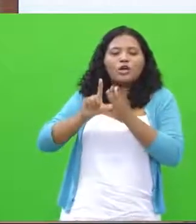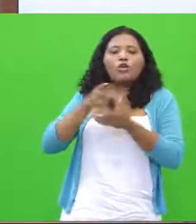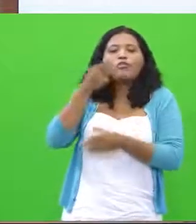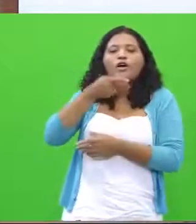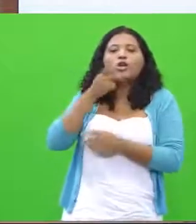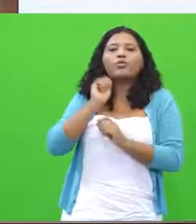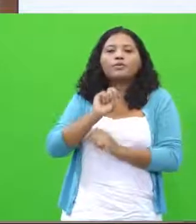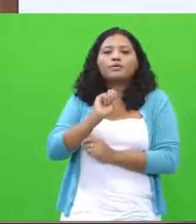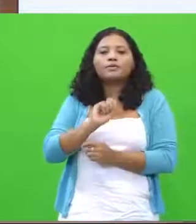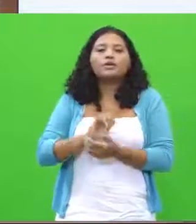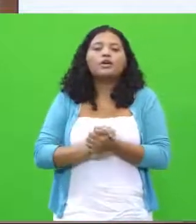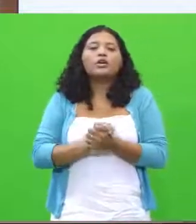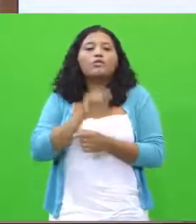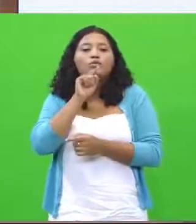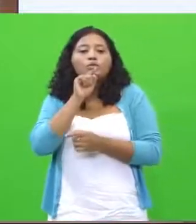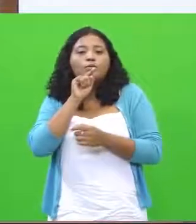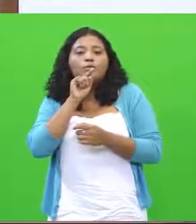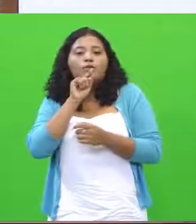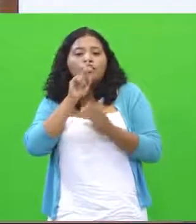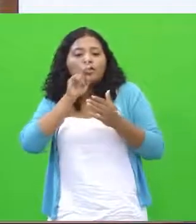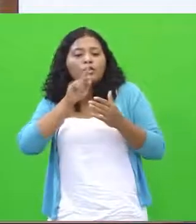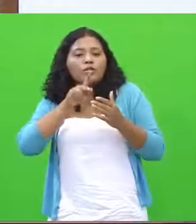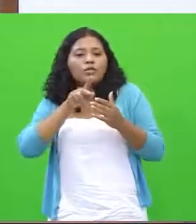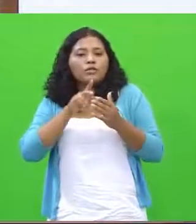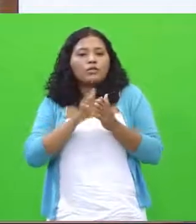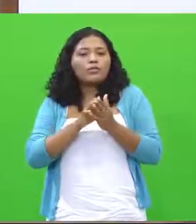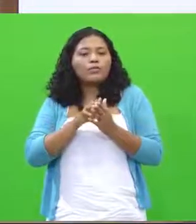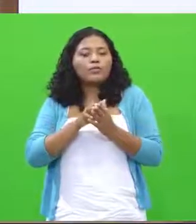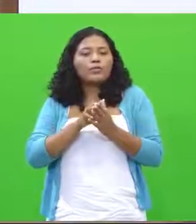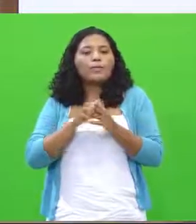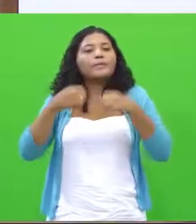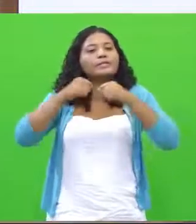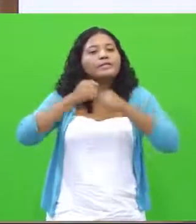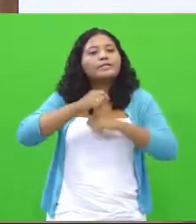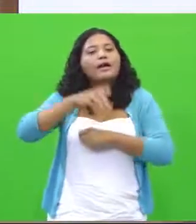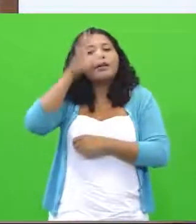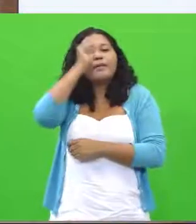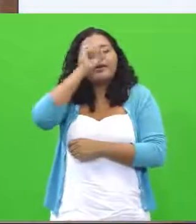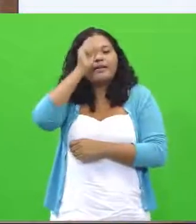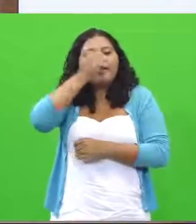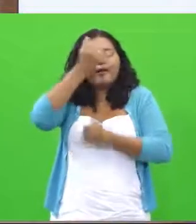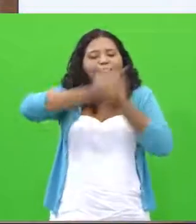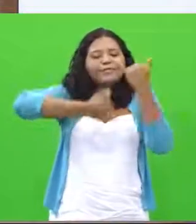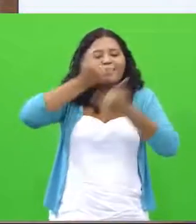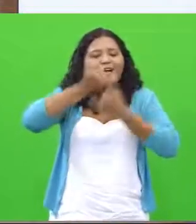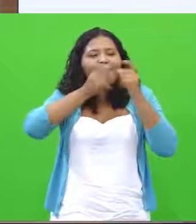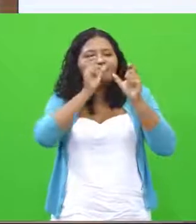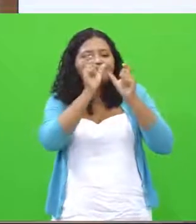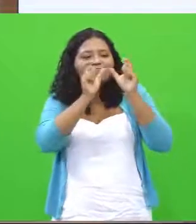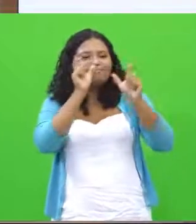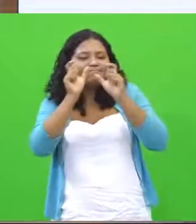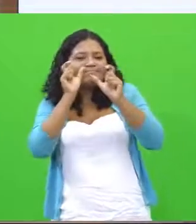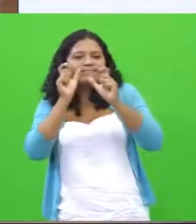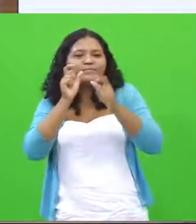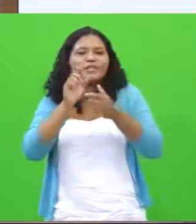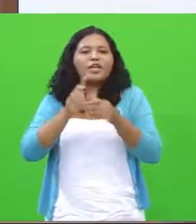você aprender a brincar com as palavras a partir dessa leitura